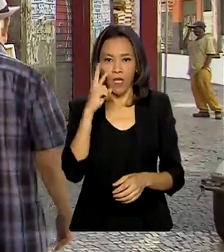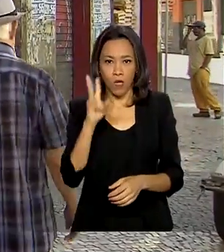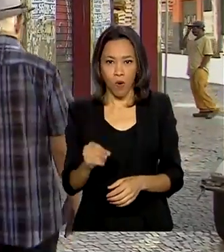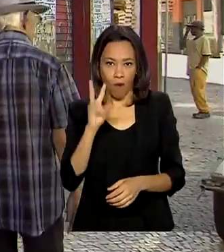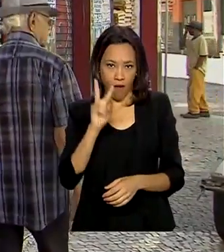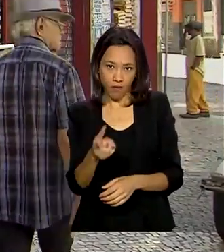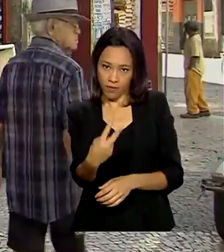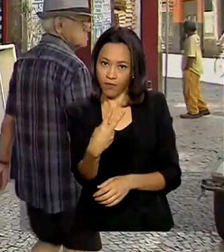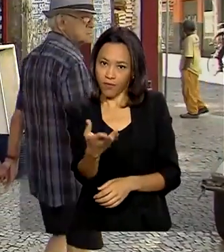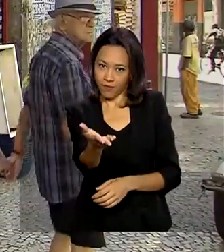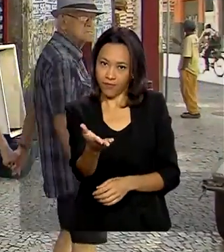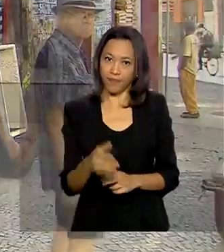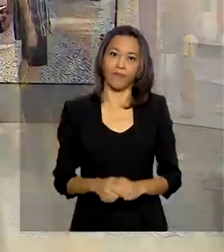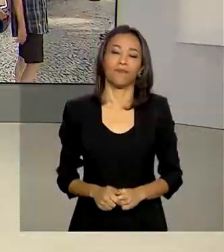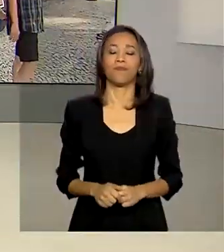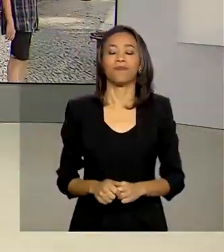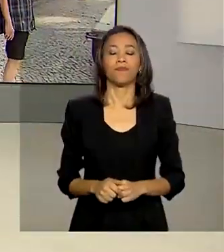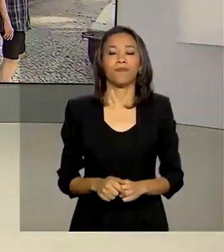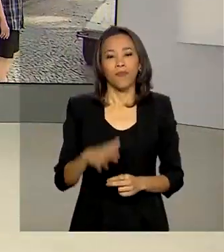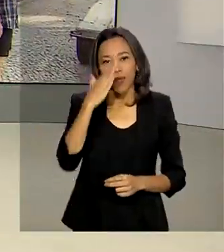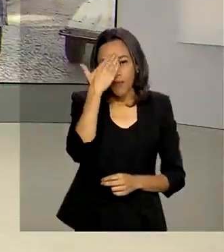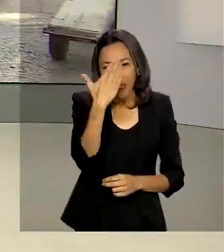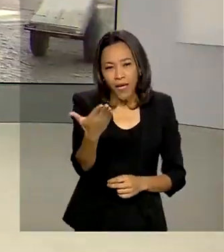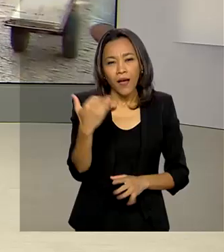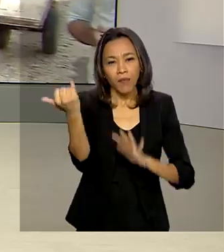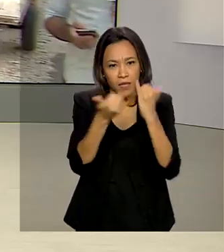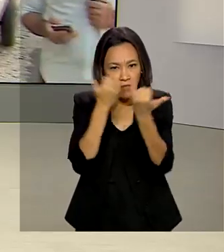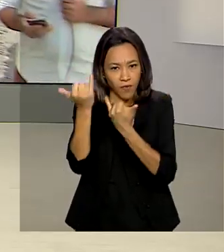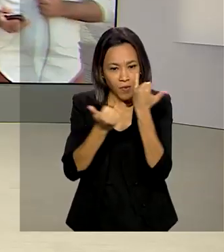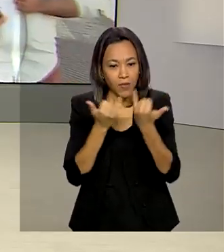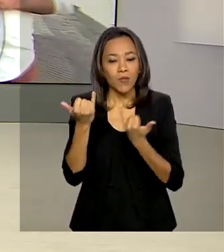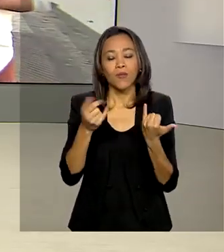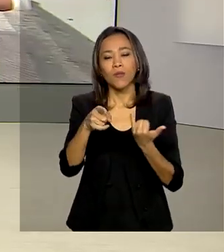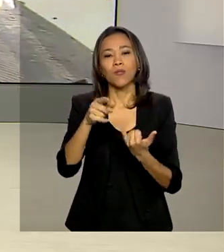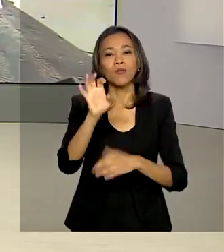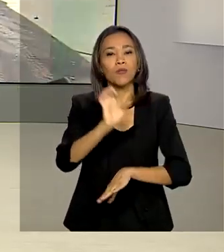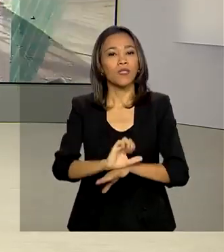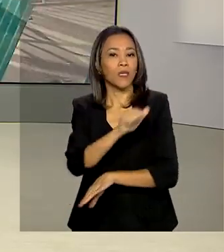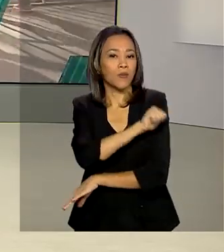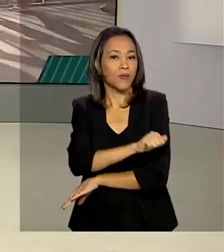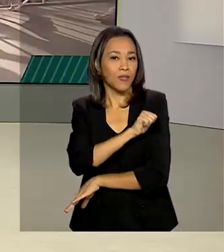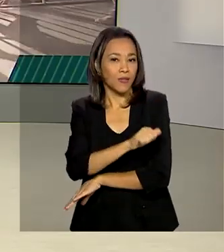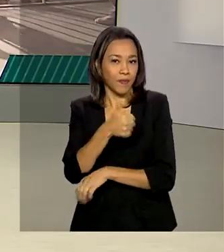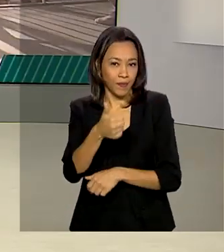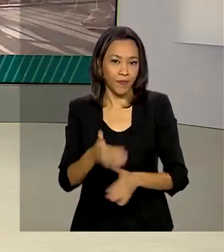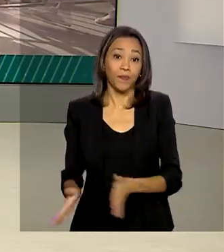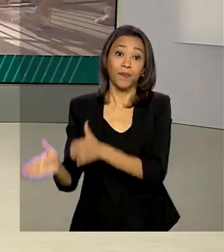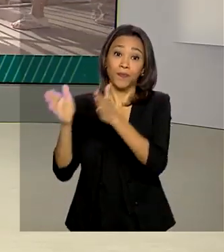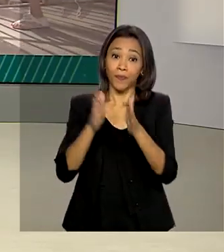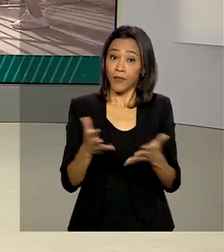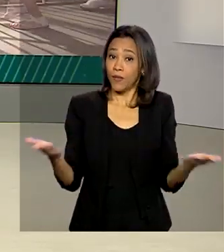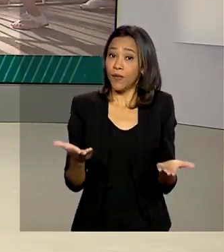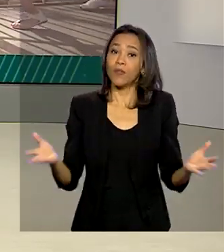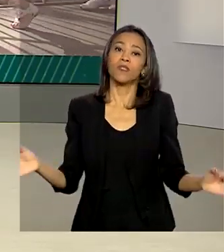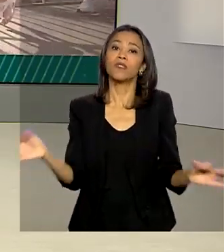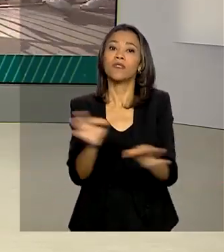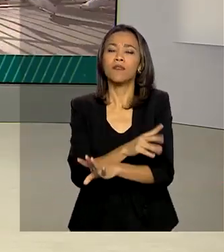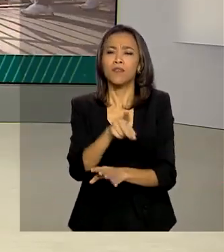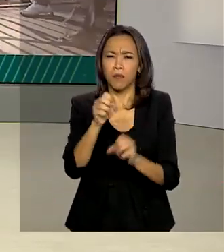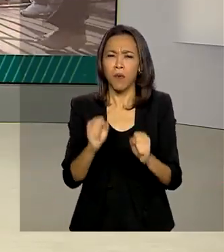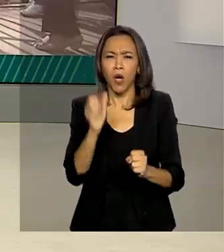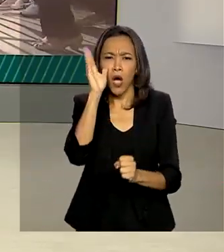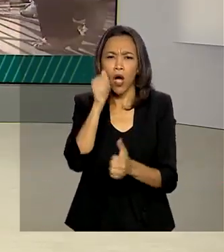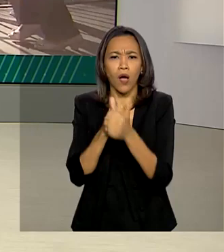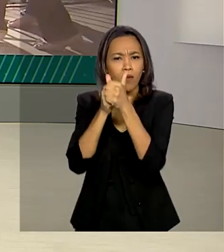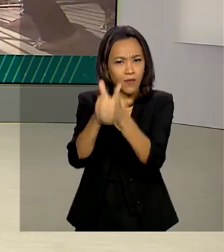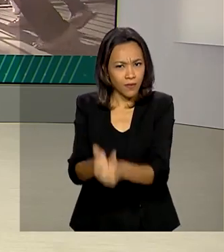Renata. Tá certo, Igor. Obrigada pelas informações ao vivo, direto do Rio de Janeiro, para a gente. E o Brasil em Dia termina aqui. Você pode nos